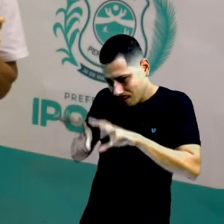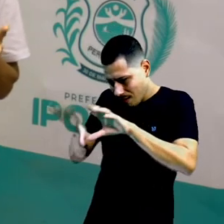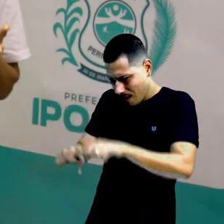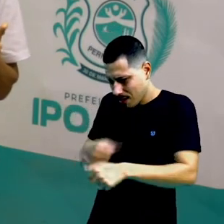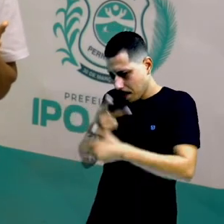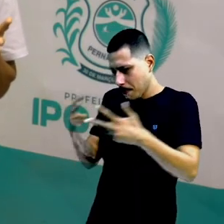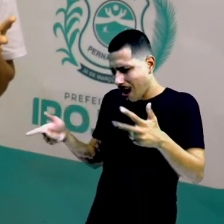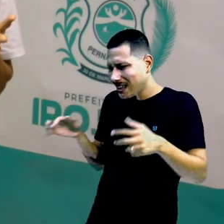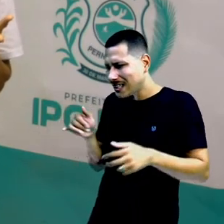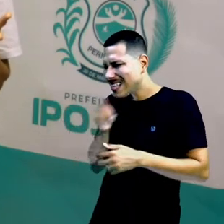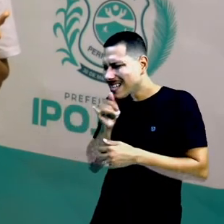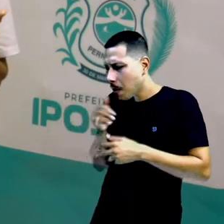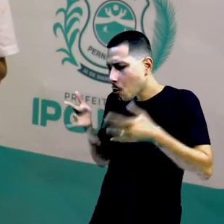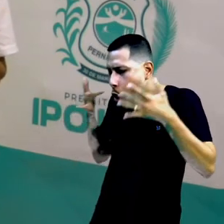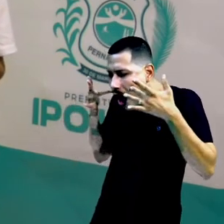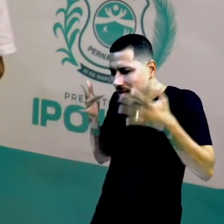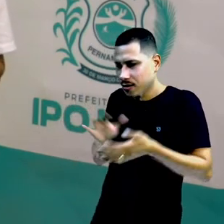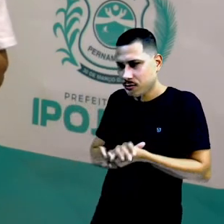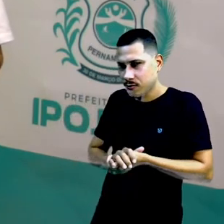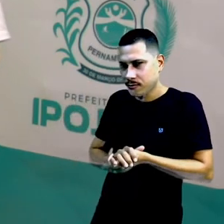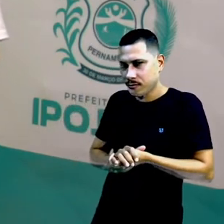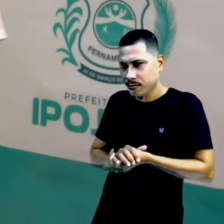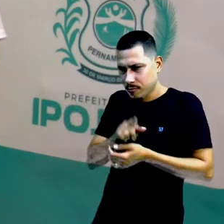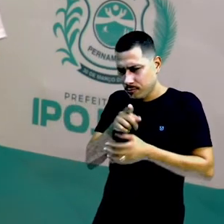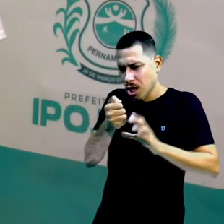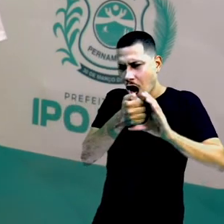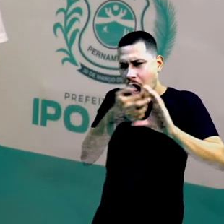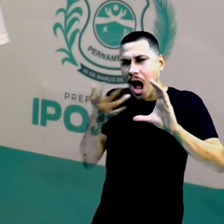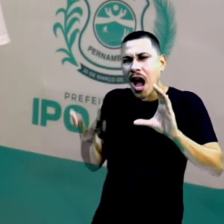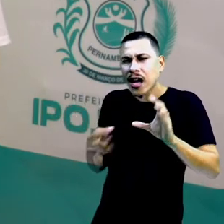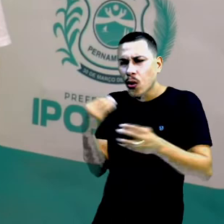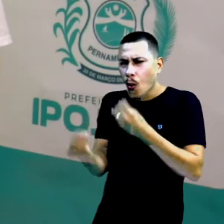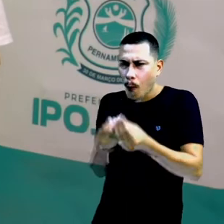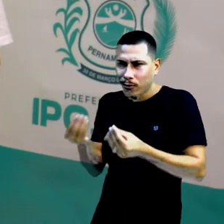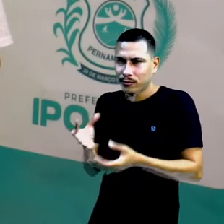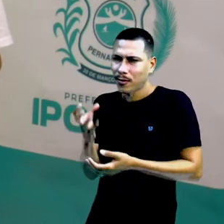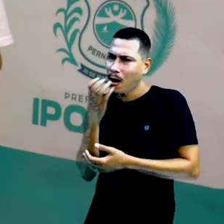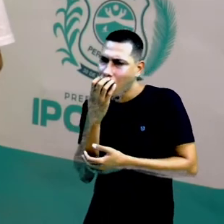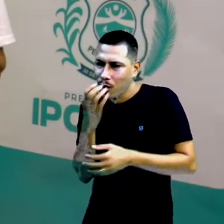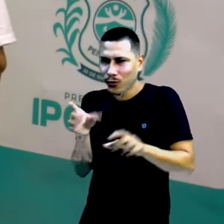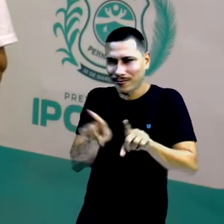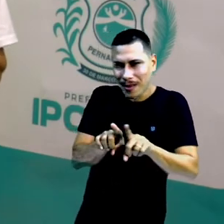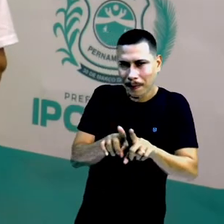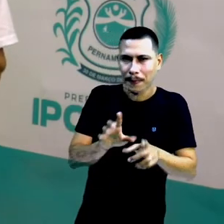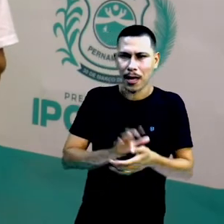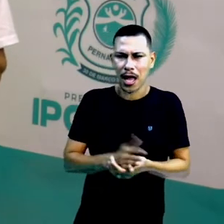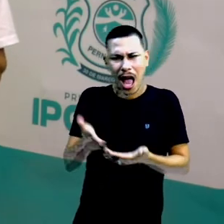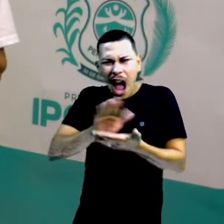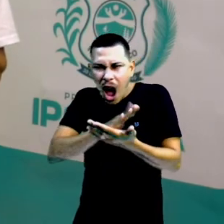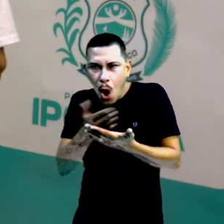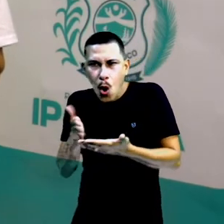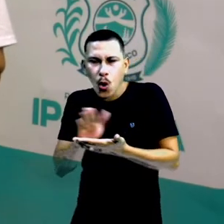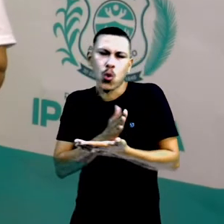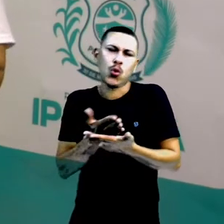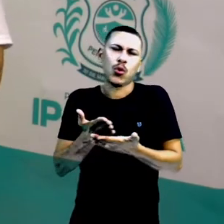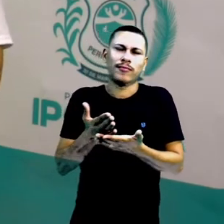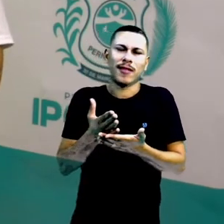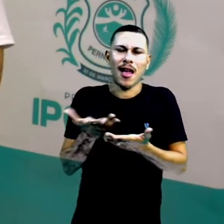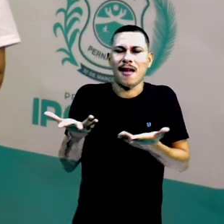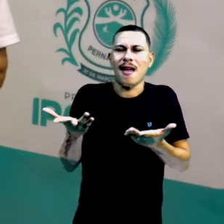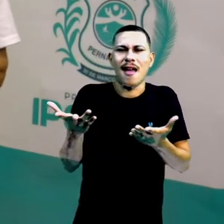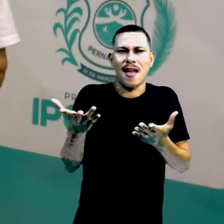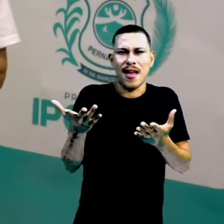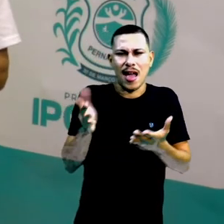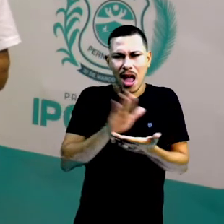Olha o teu gatinho, vê como é que ele é. O teu cachorro, porque tem cachorro que é bem peludo, não é isso? Tem um que é